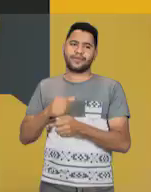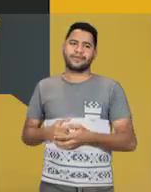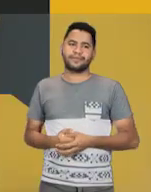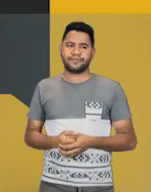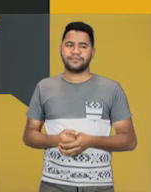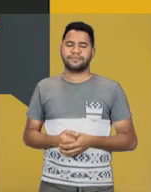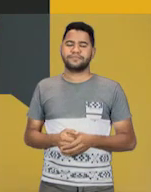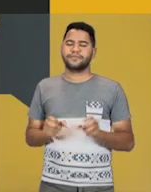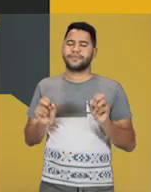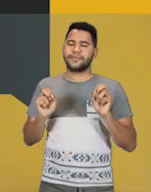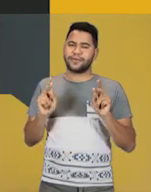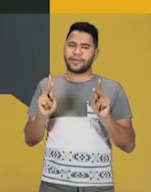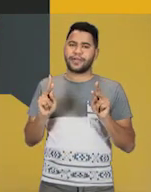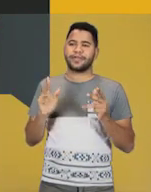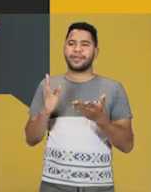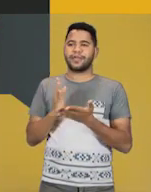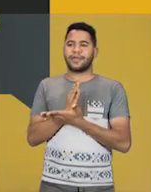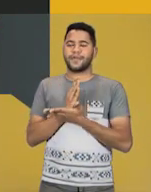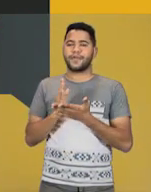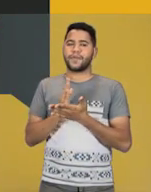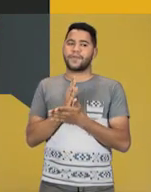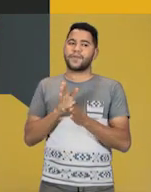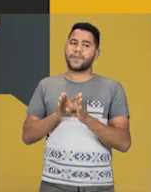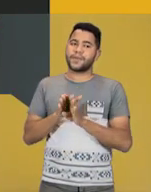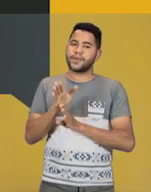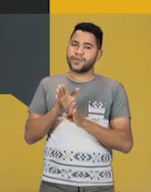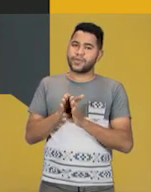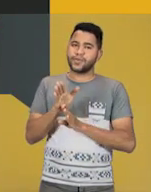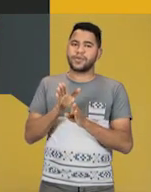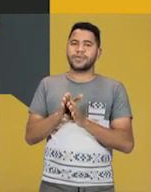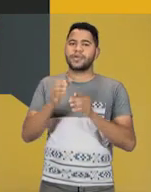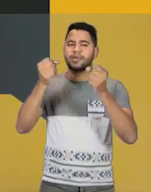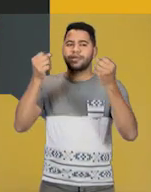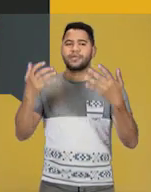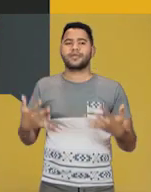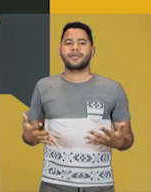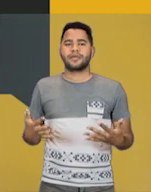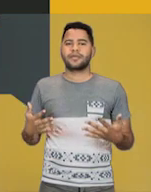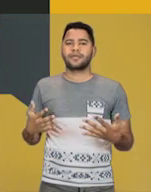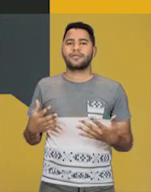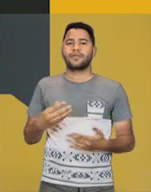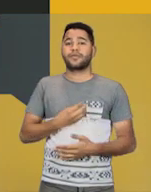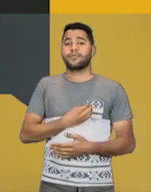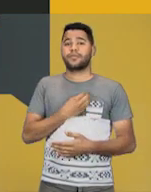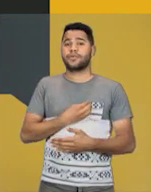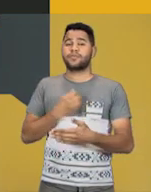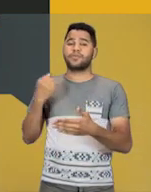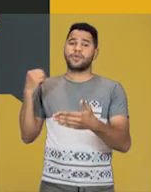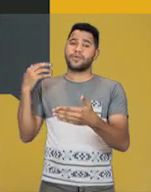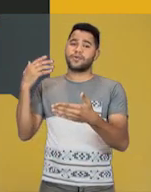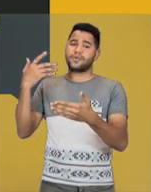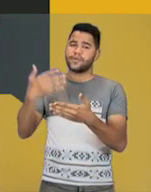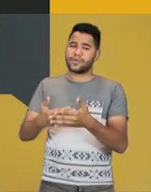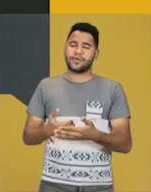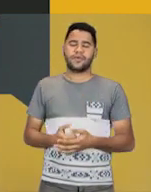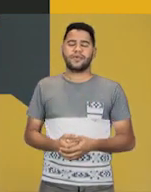Ok. Temos, então, algumas dicas para falar sobre biografias. Então, como que eu